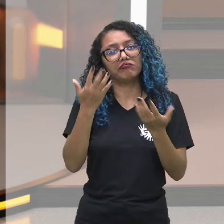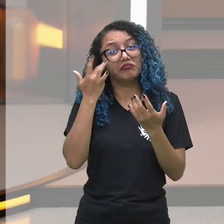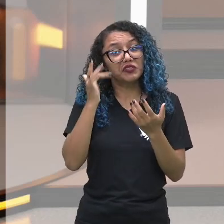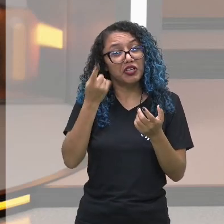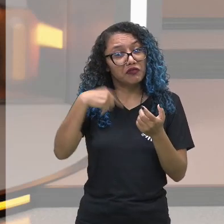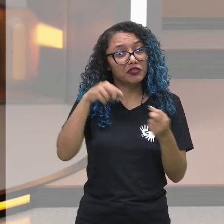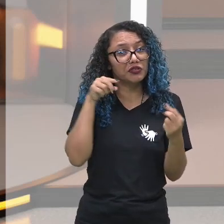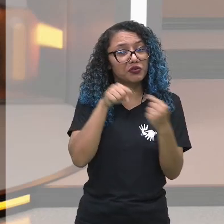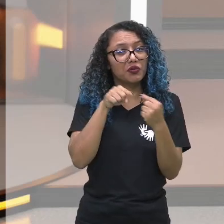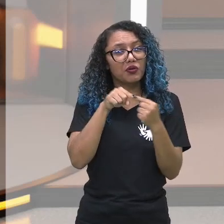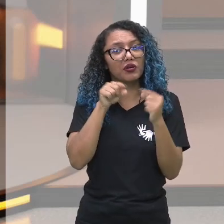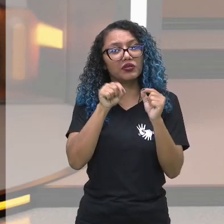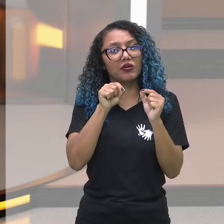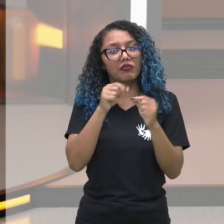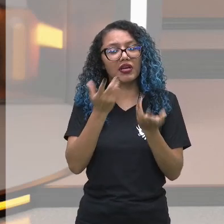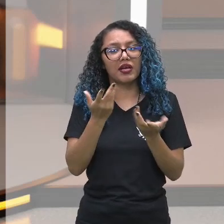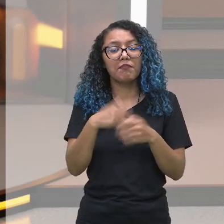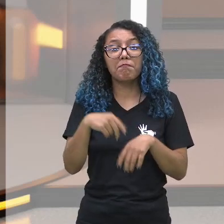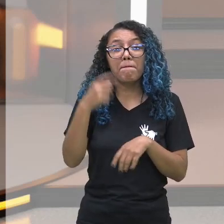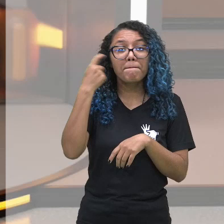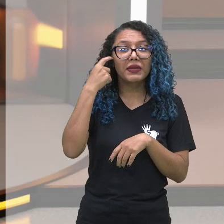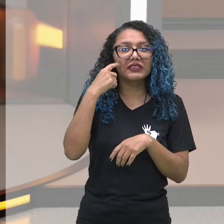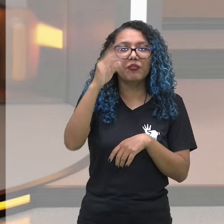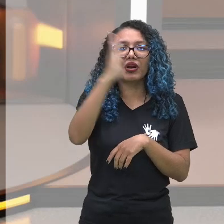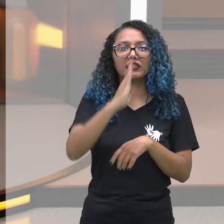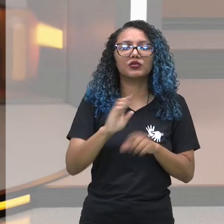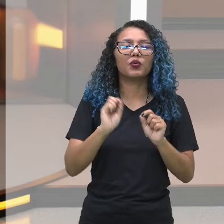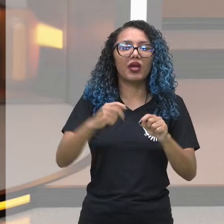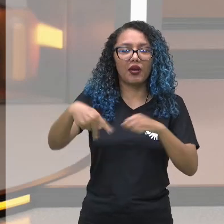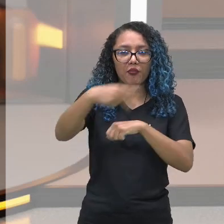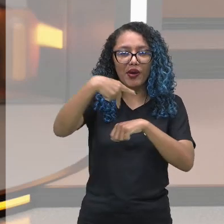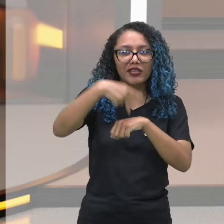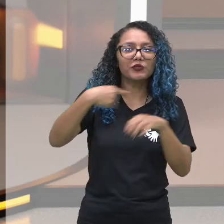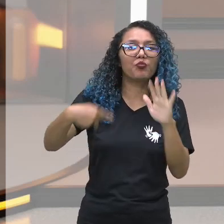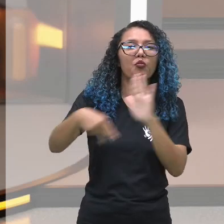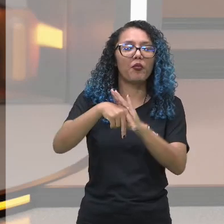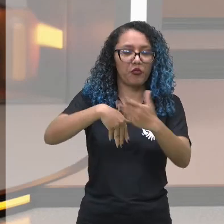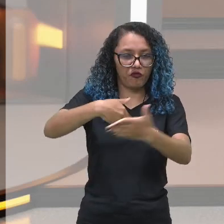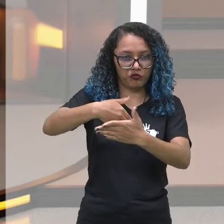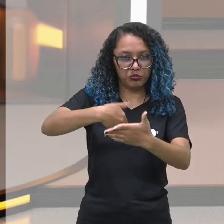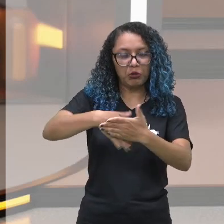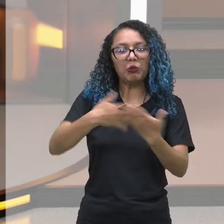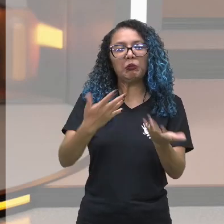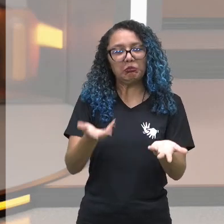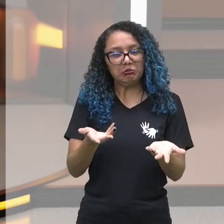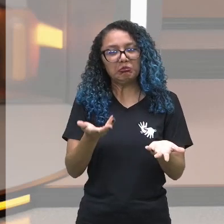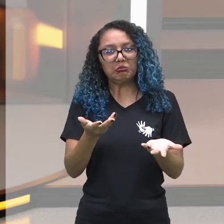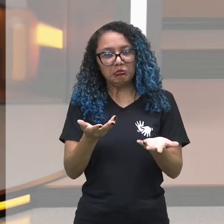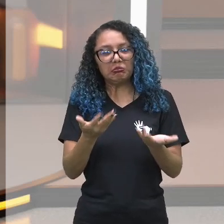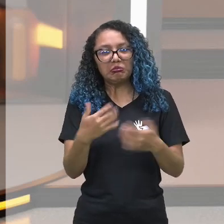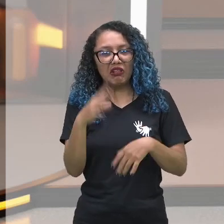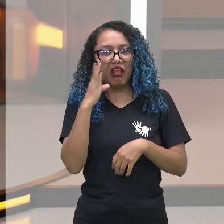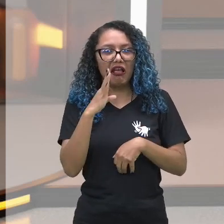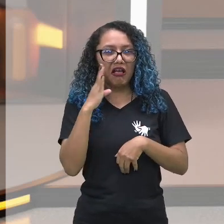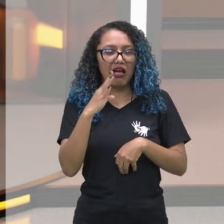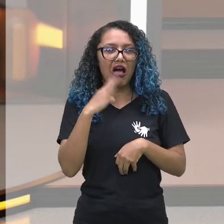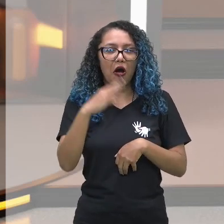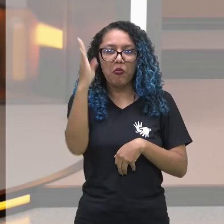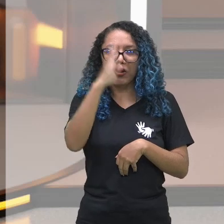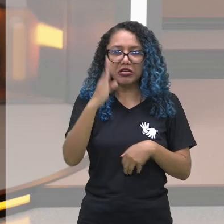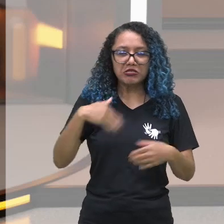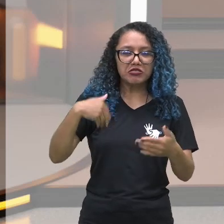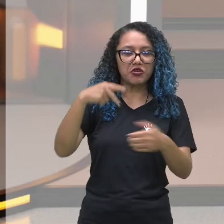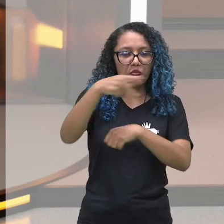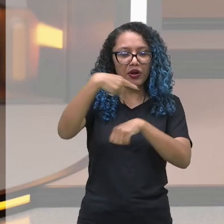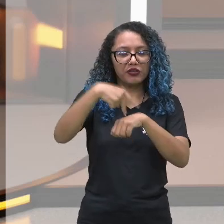concordar comigo. É o país do futebol. Então, ouça lá, Brasil tem o melhor futebol do mundo,